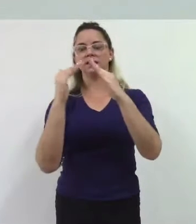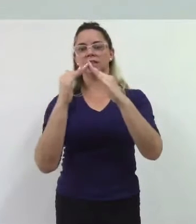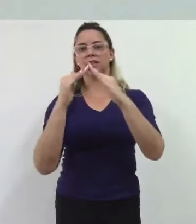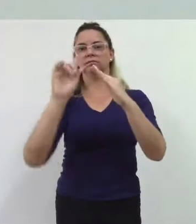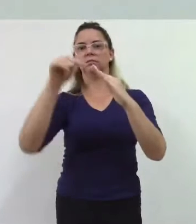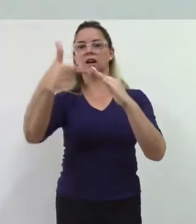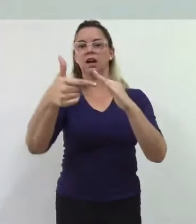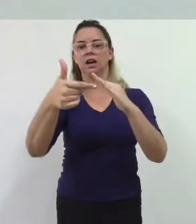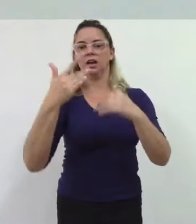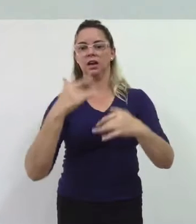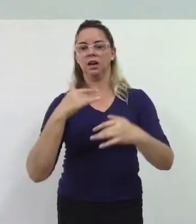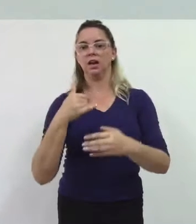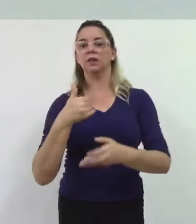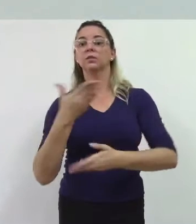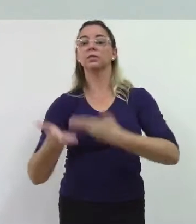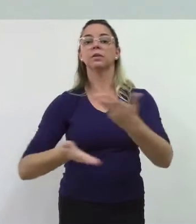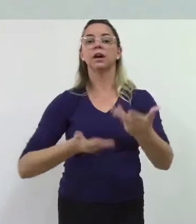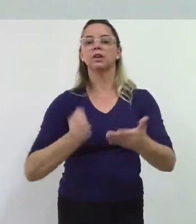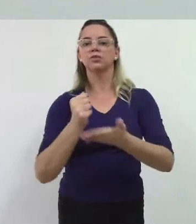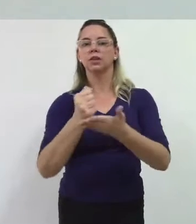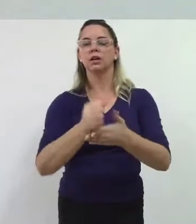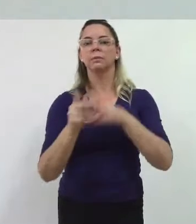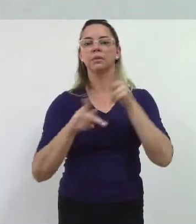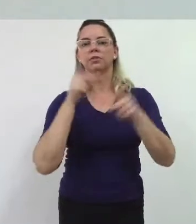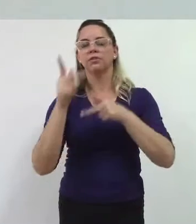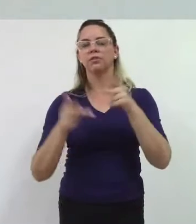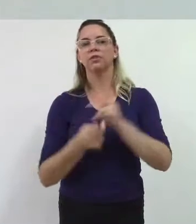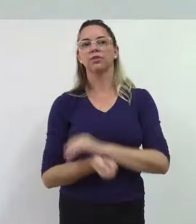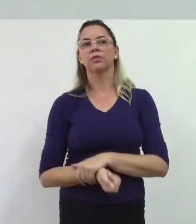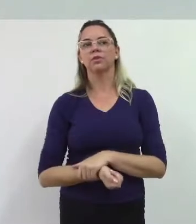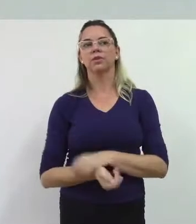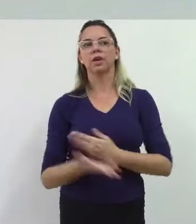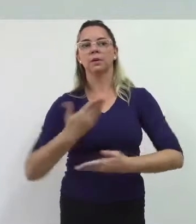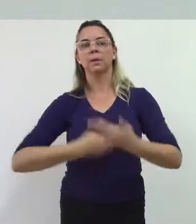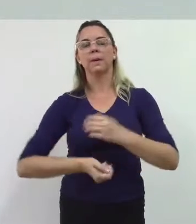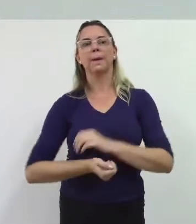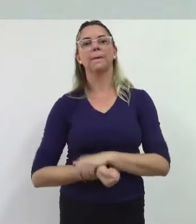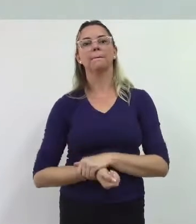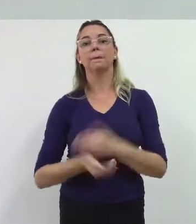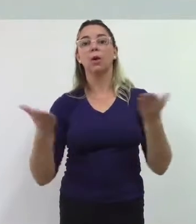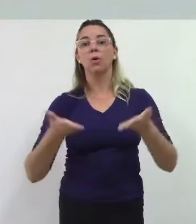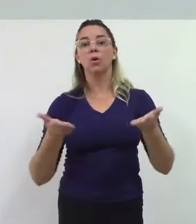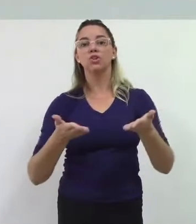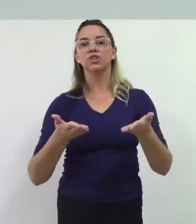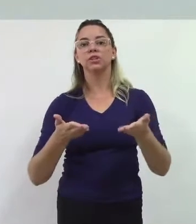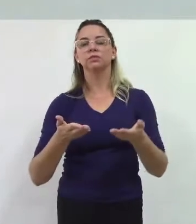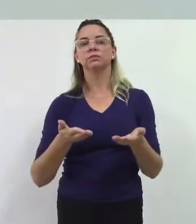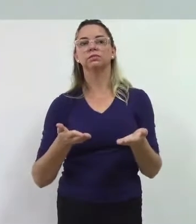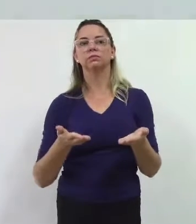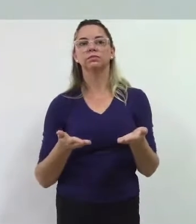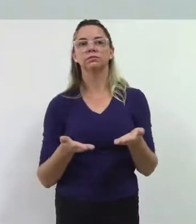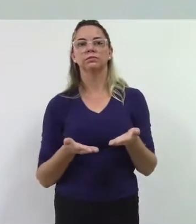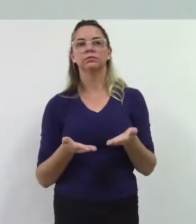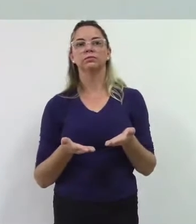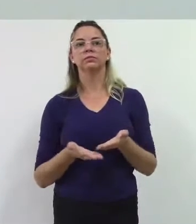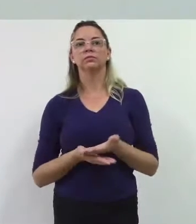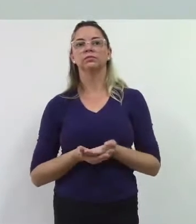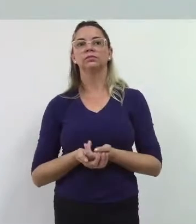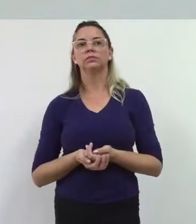Esses postos todos através do DENOX. Eu começo falando aqui no dia de hoje, como de costume,